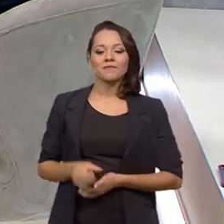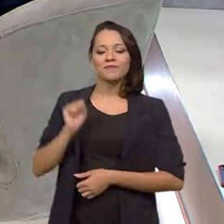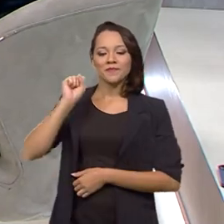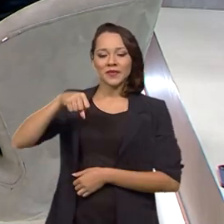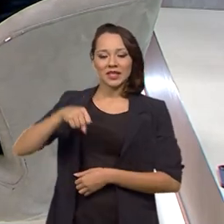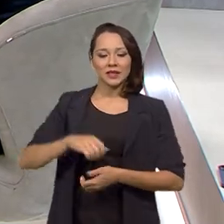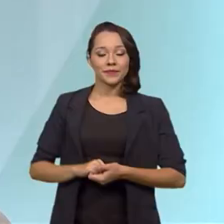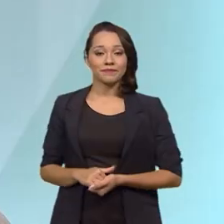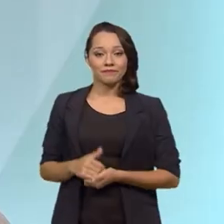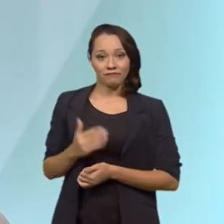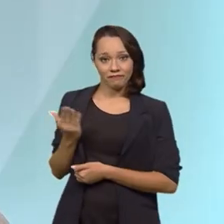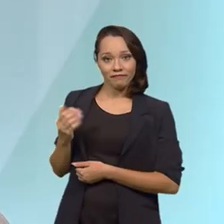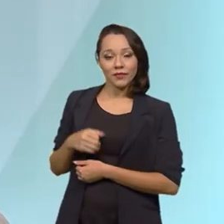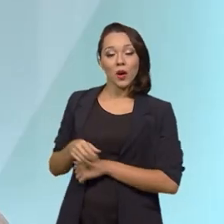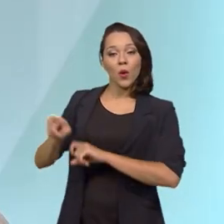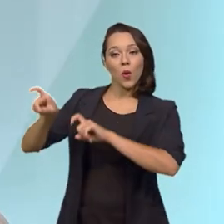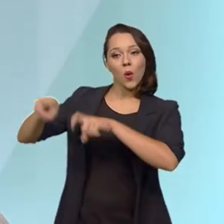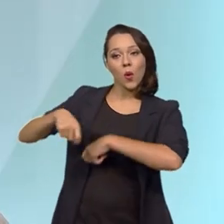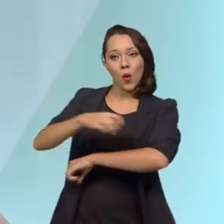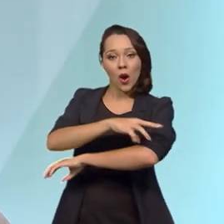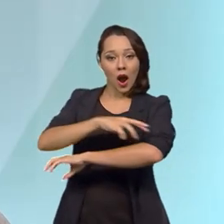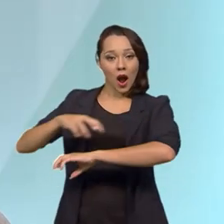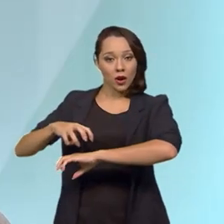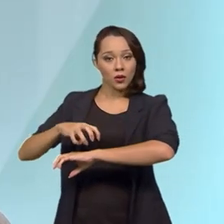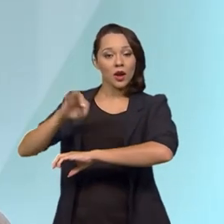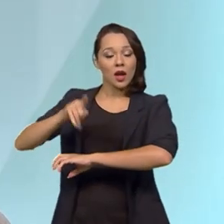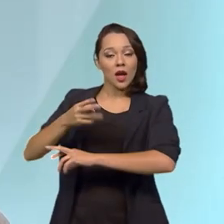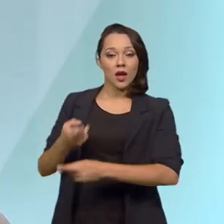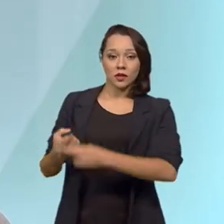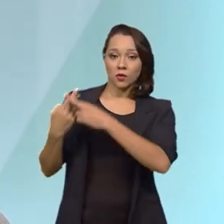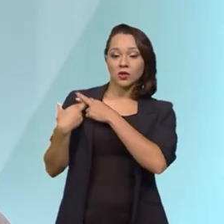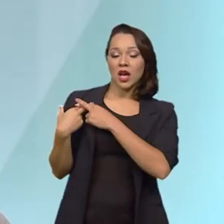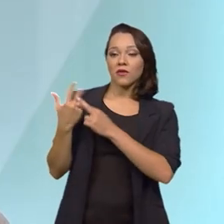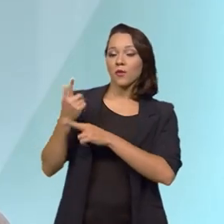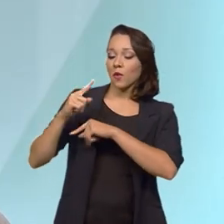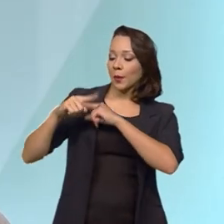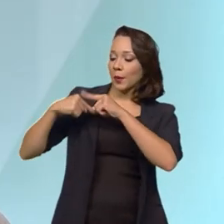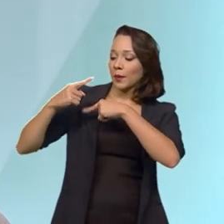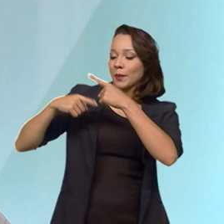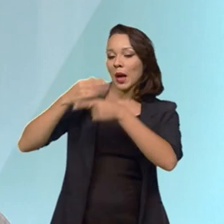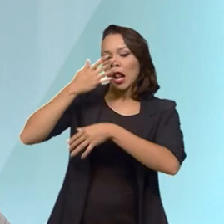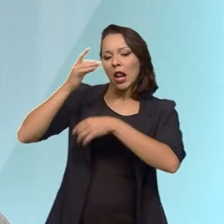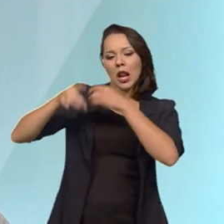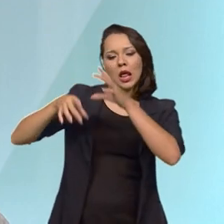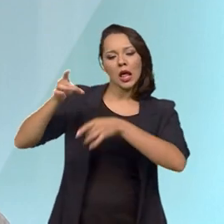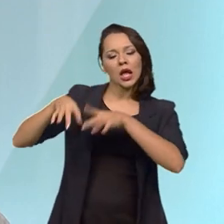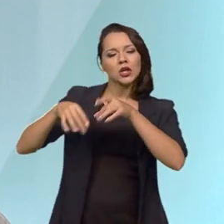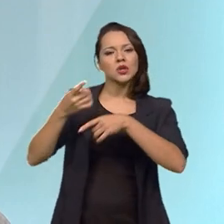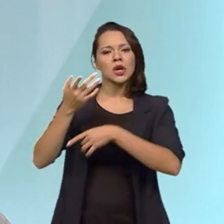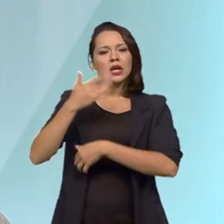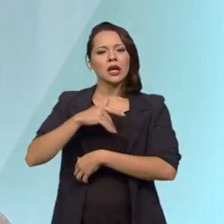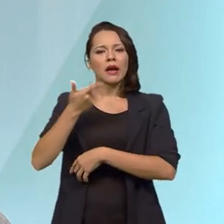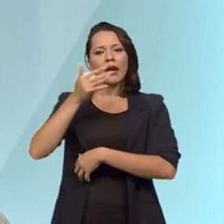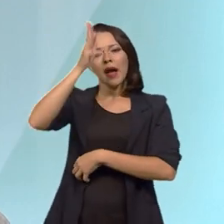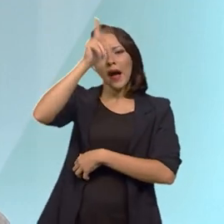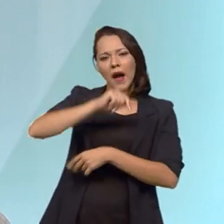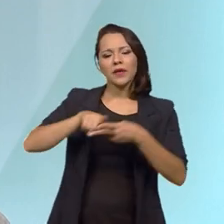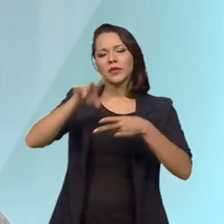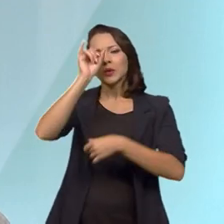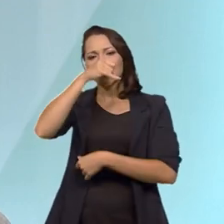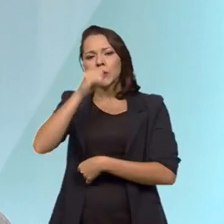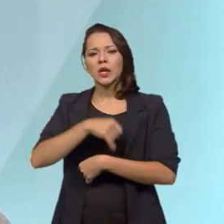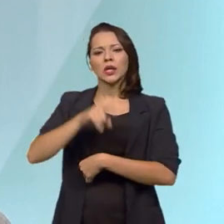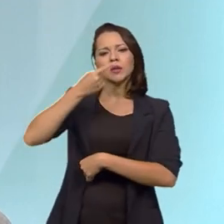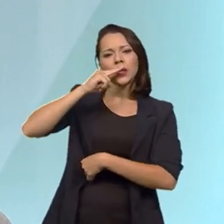o agro é responsável por geração de resíduo orgânico em grandes quantidades, açúcar e álcool, aves e suínos.